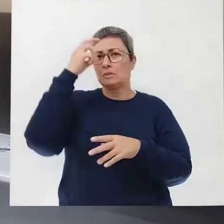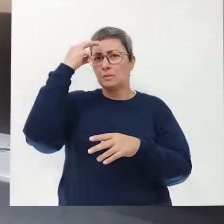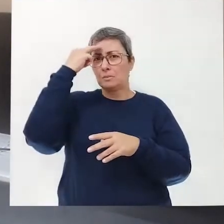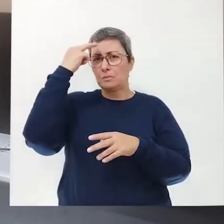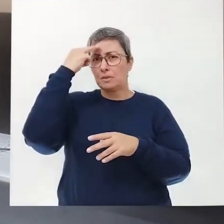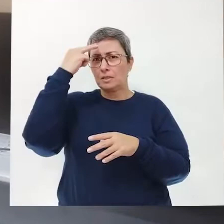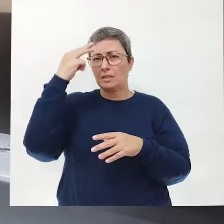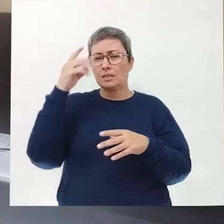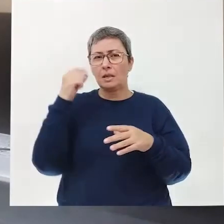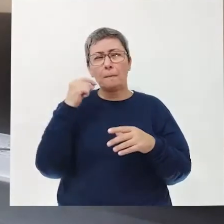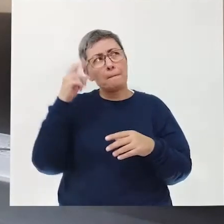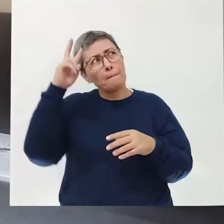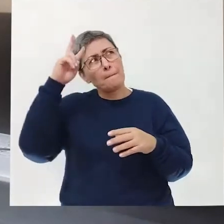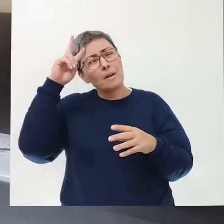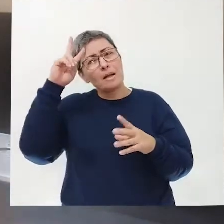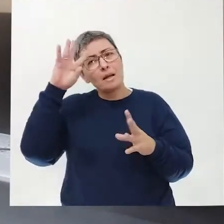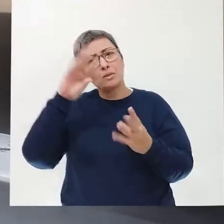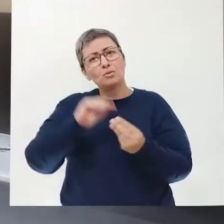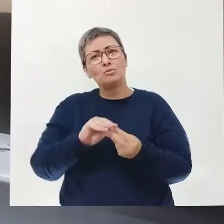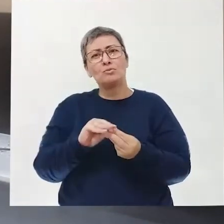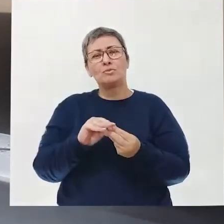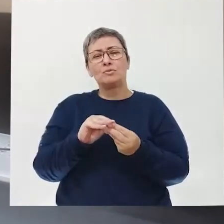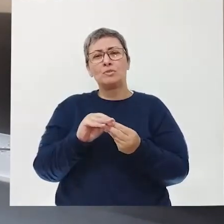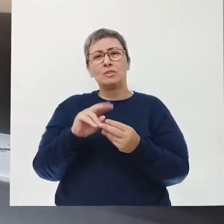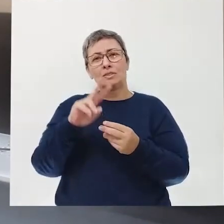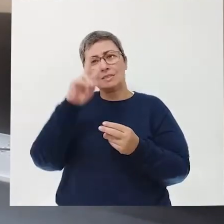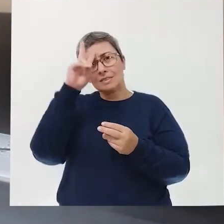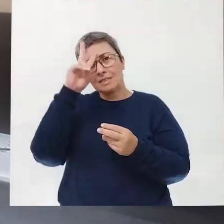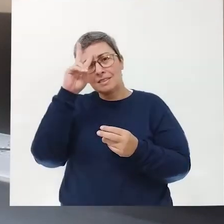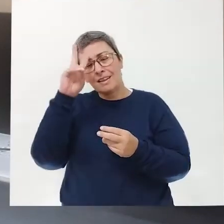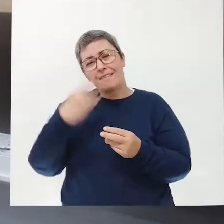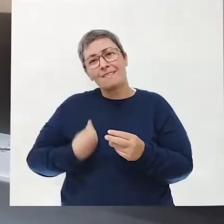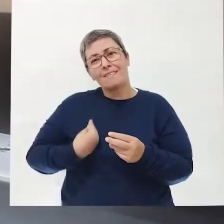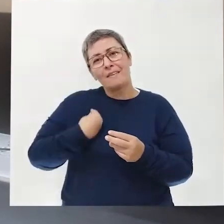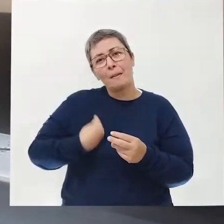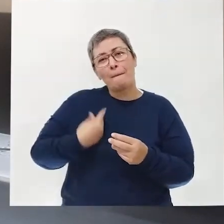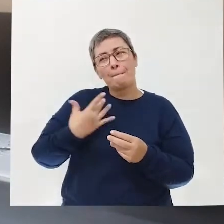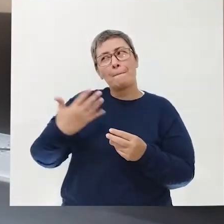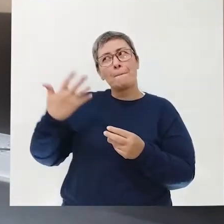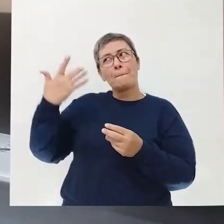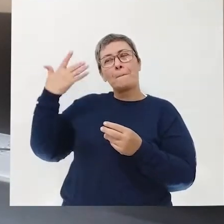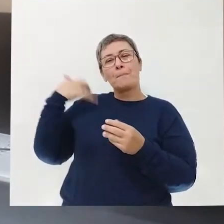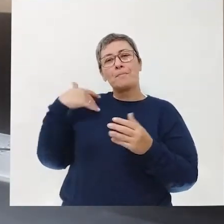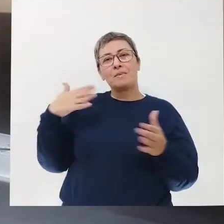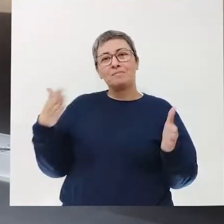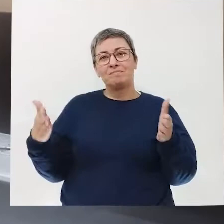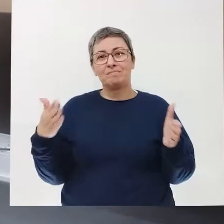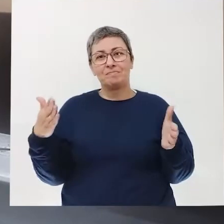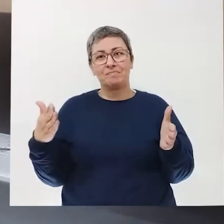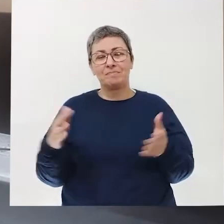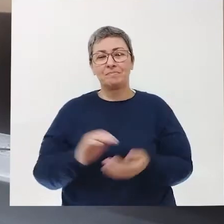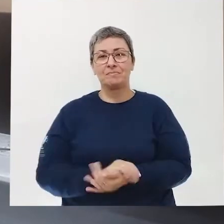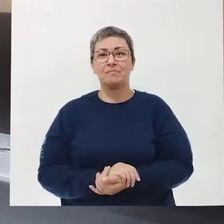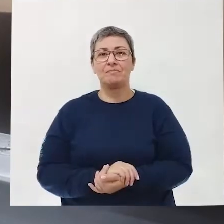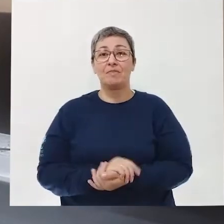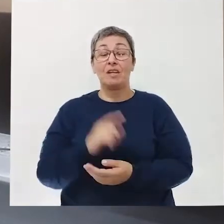aparecer na sua memória. E desperta aí as lembranças das histórias vividas lá naquele período, né?